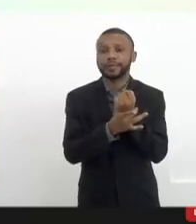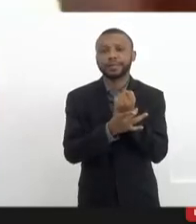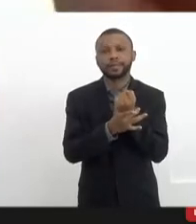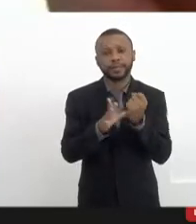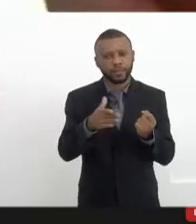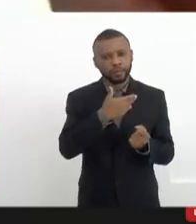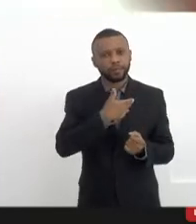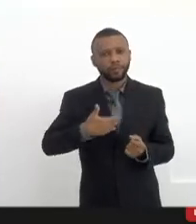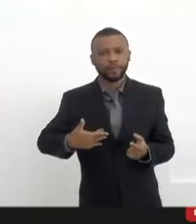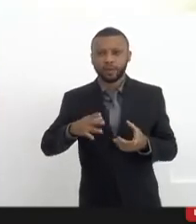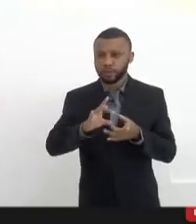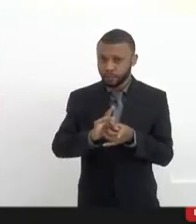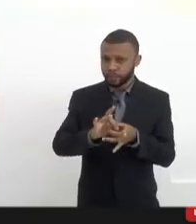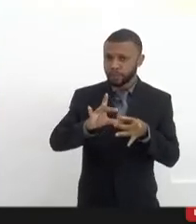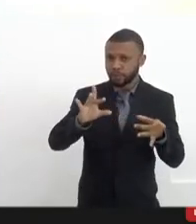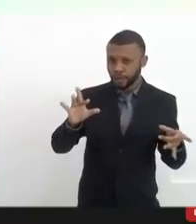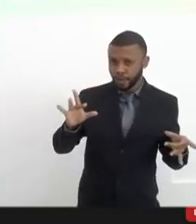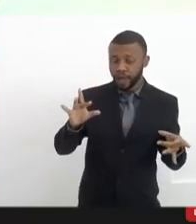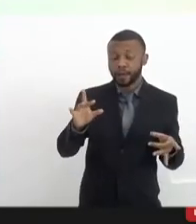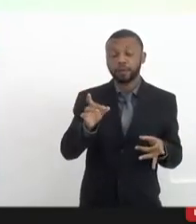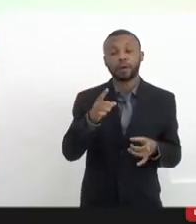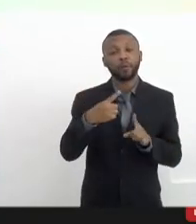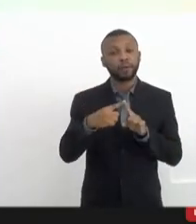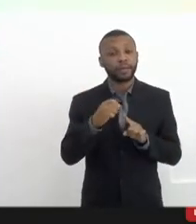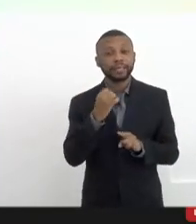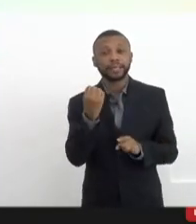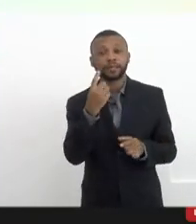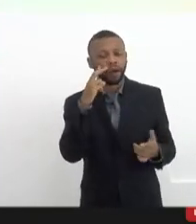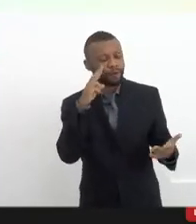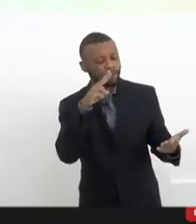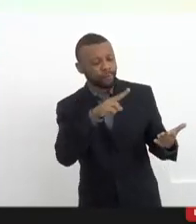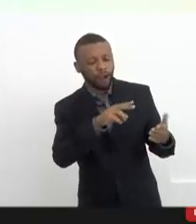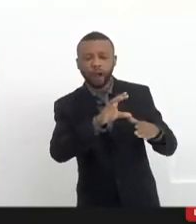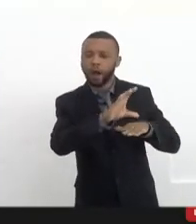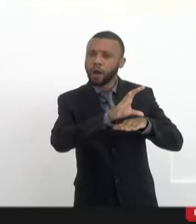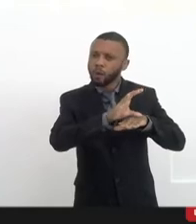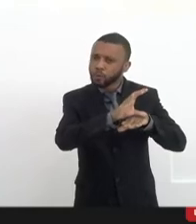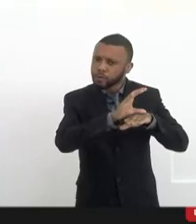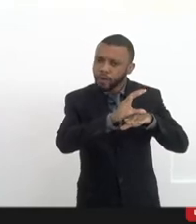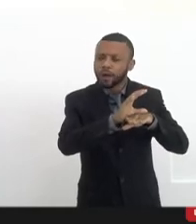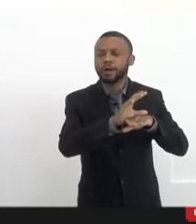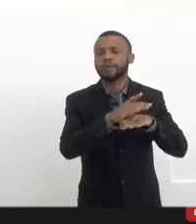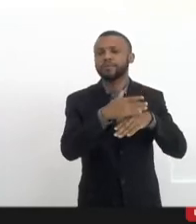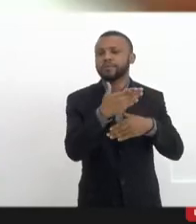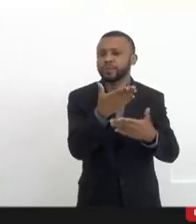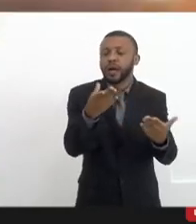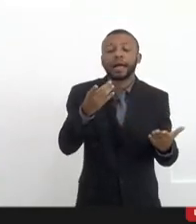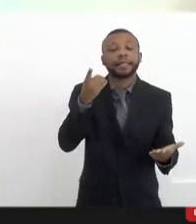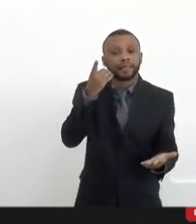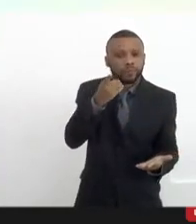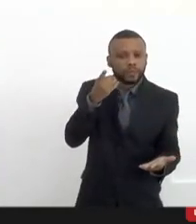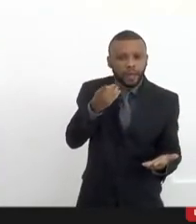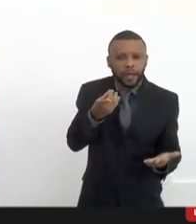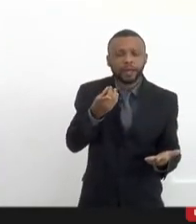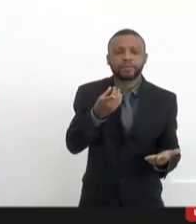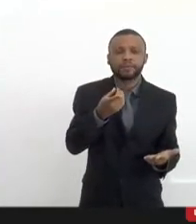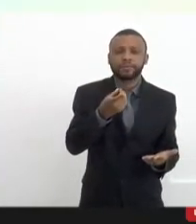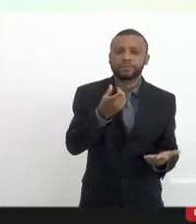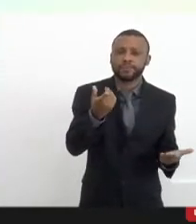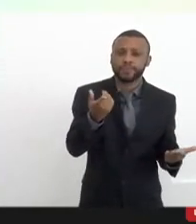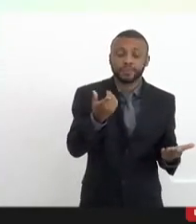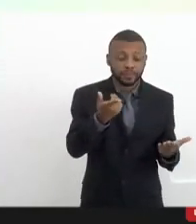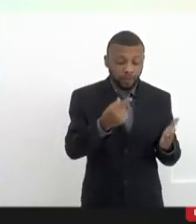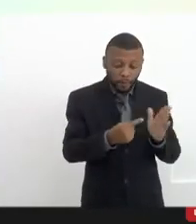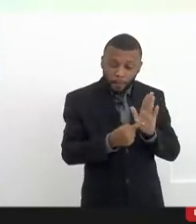Porque, se nós olharmos lá na Constituição, Carlos Mink, Valdeck, consta lá claramente nos